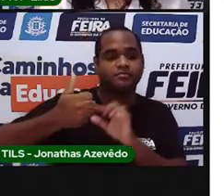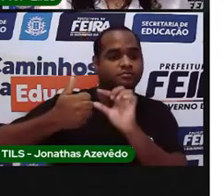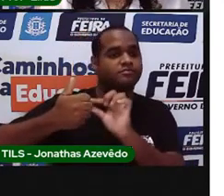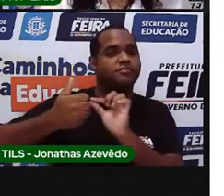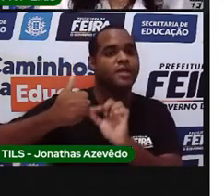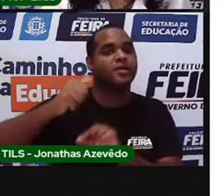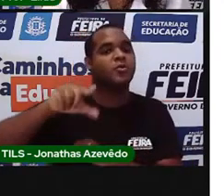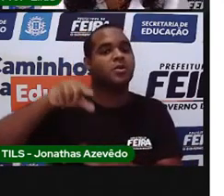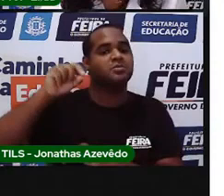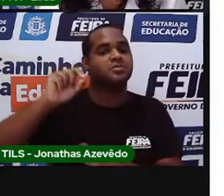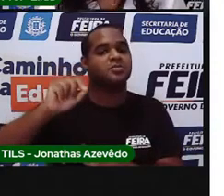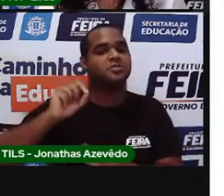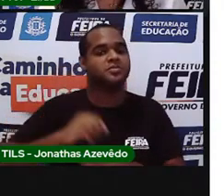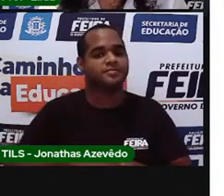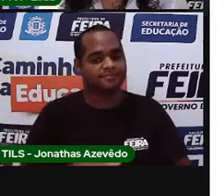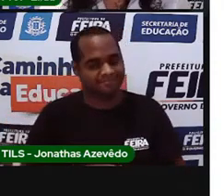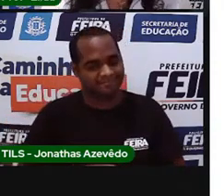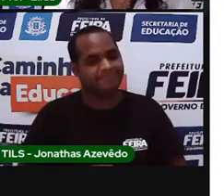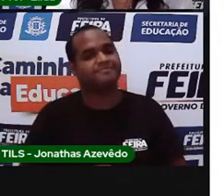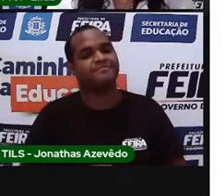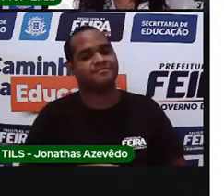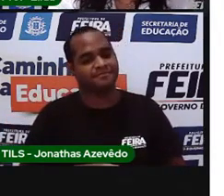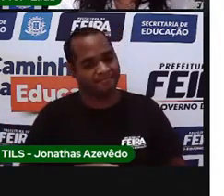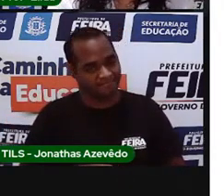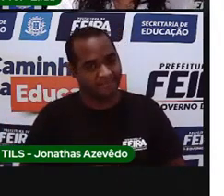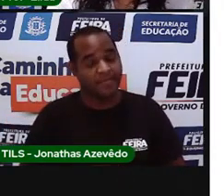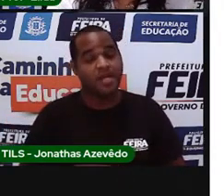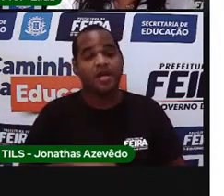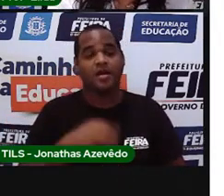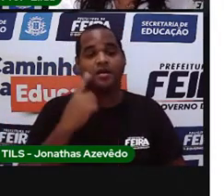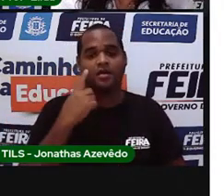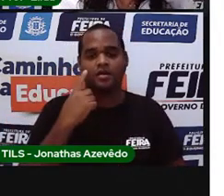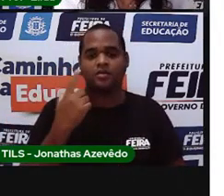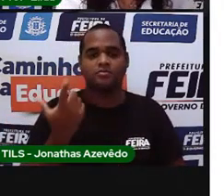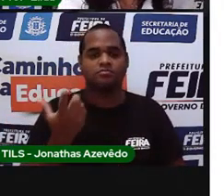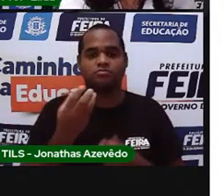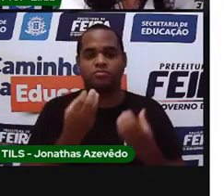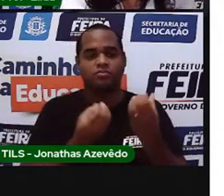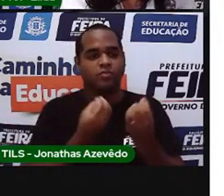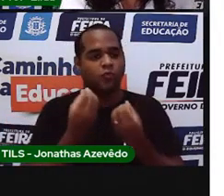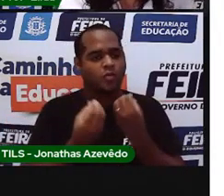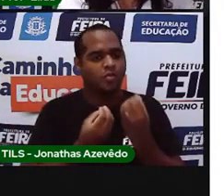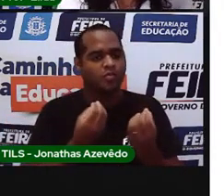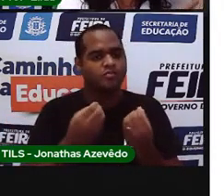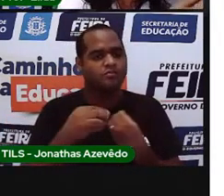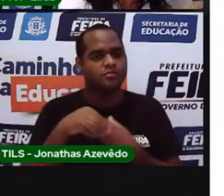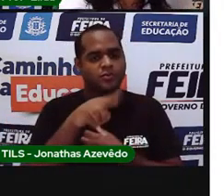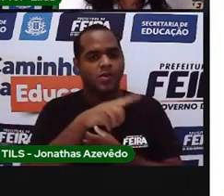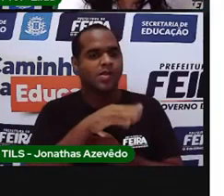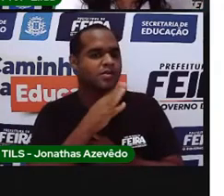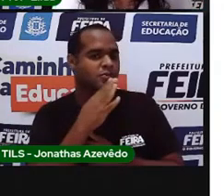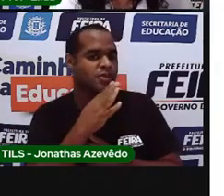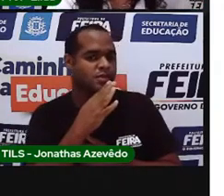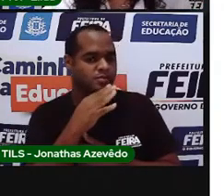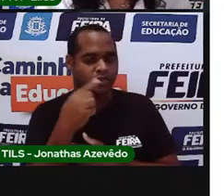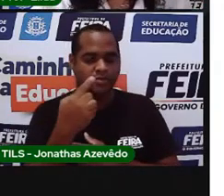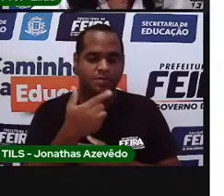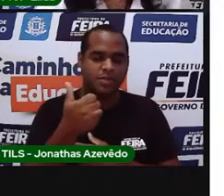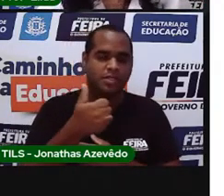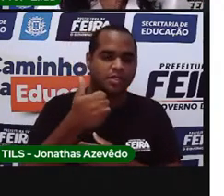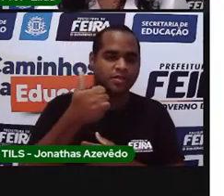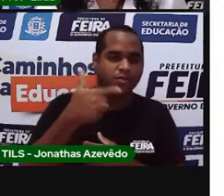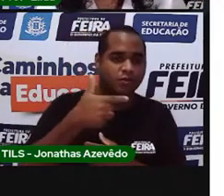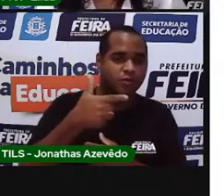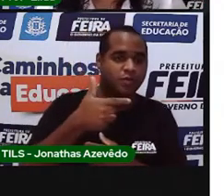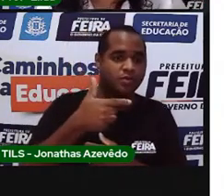retirado. Isso. Quem nos proporciona conhecer quem é o primeiro e o segundo,